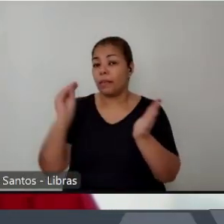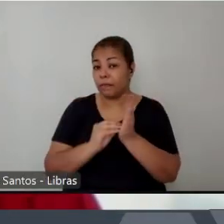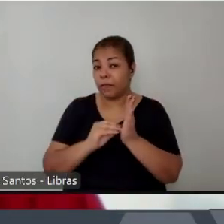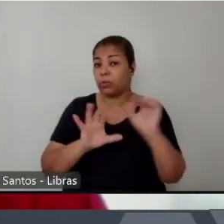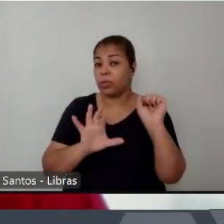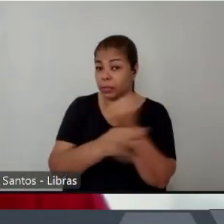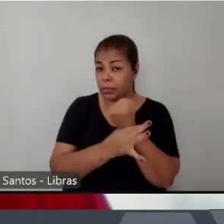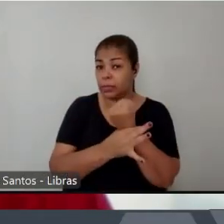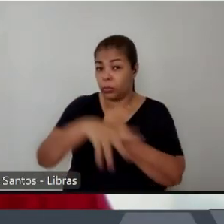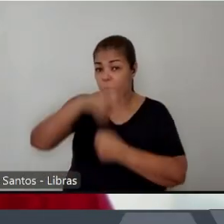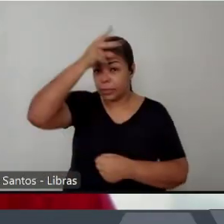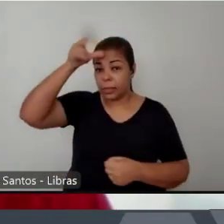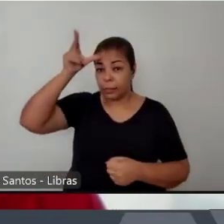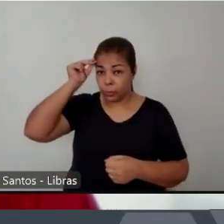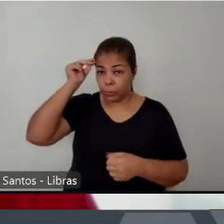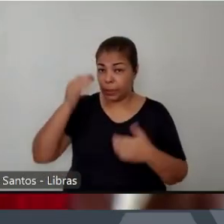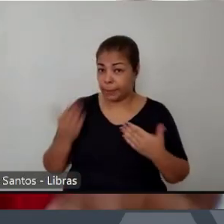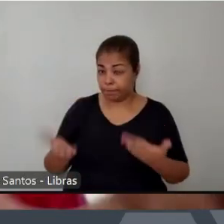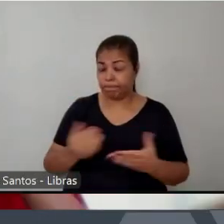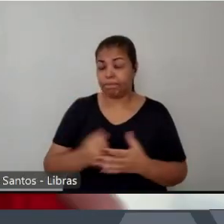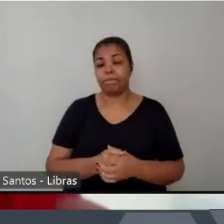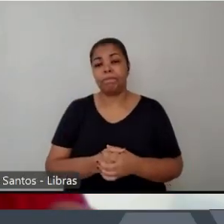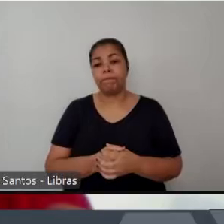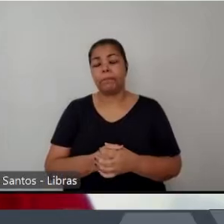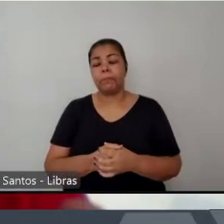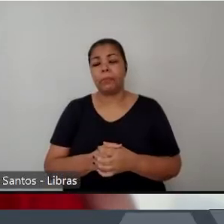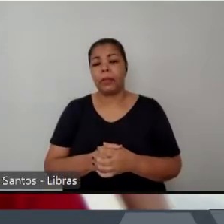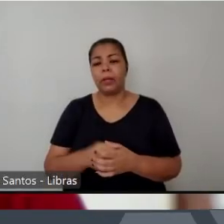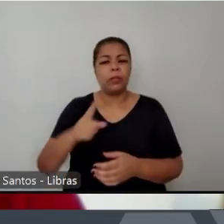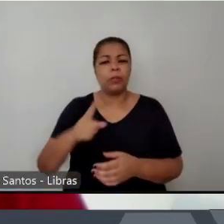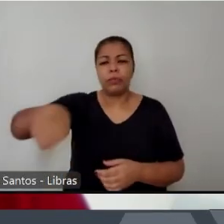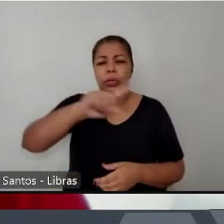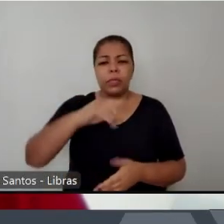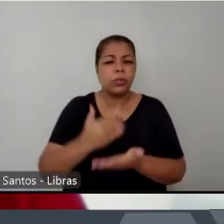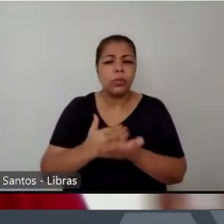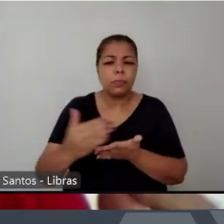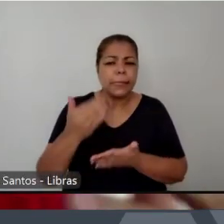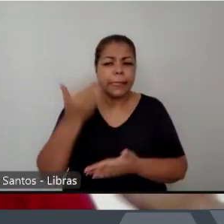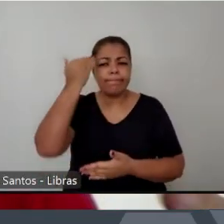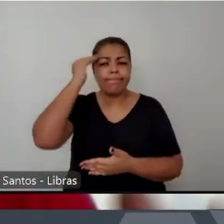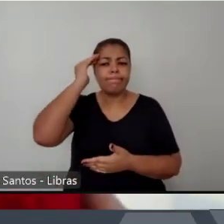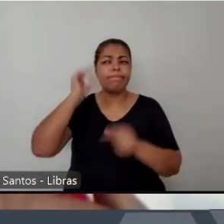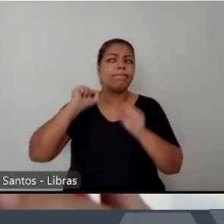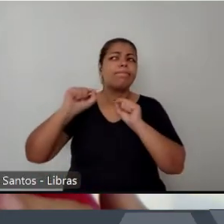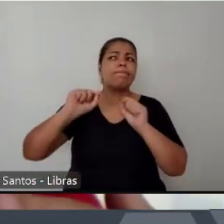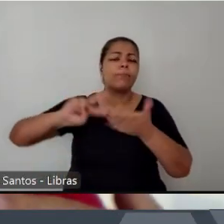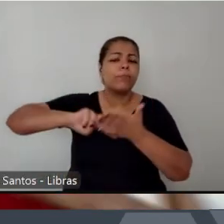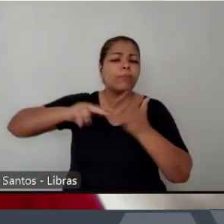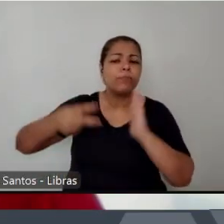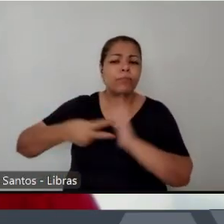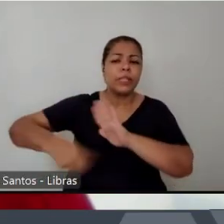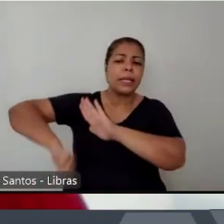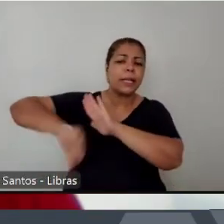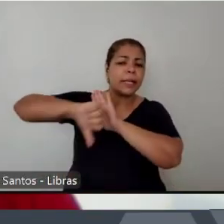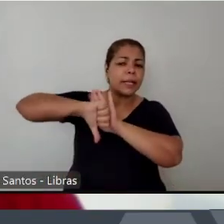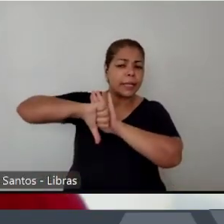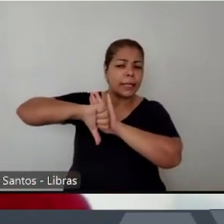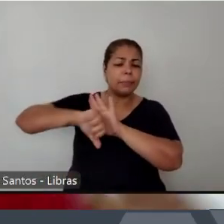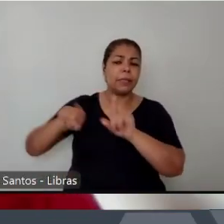vez de você tentar entender o crime como uma indústria que gera receitas